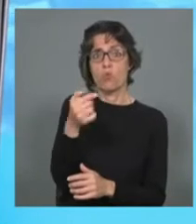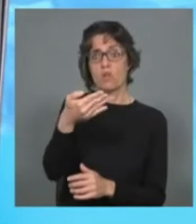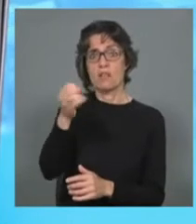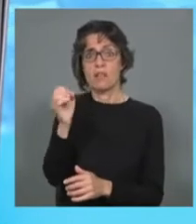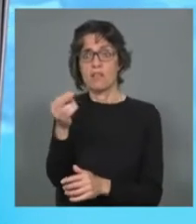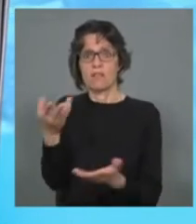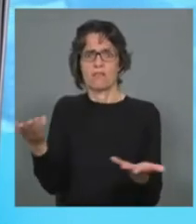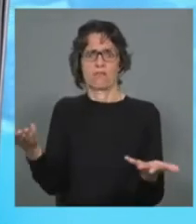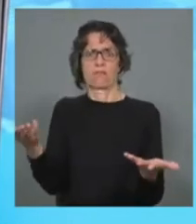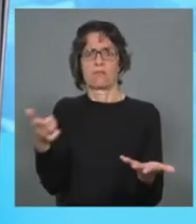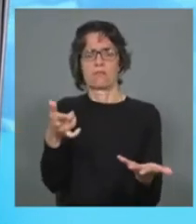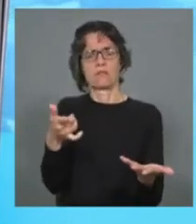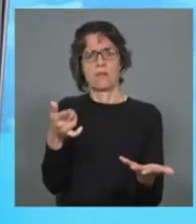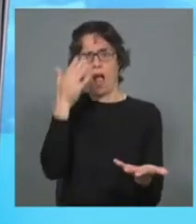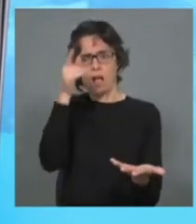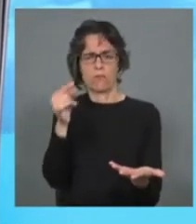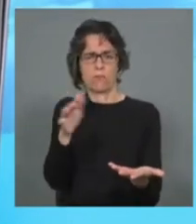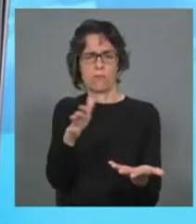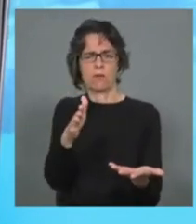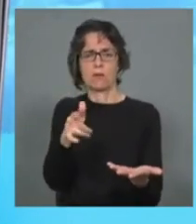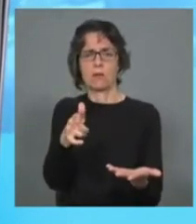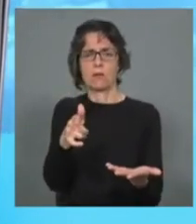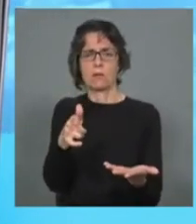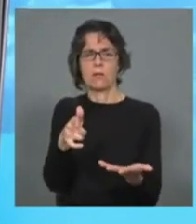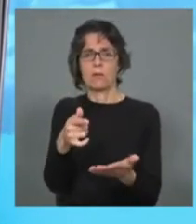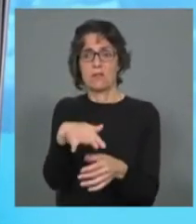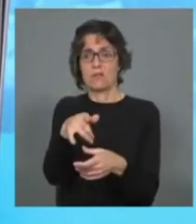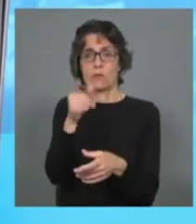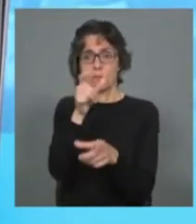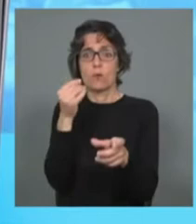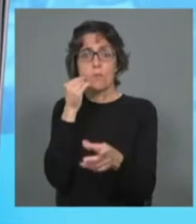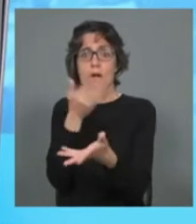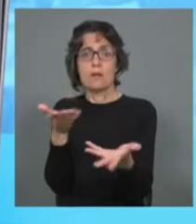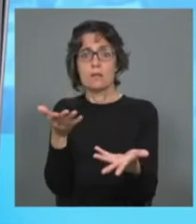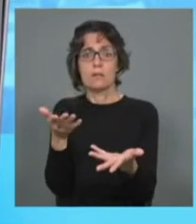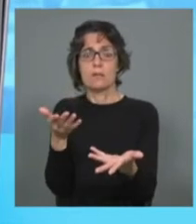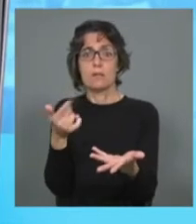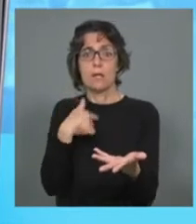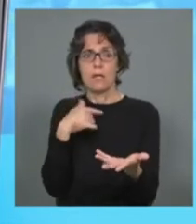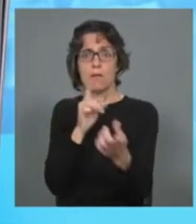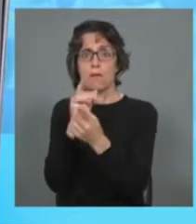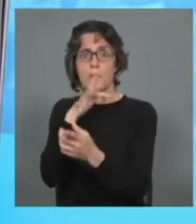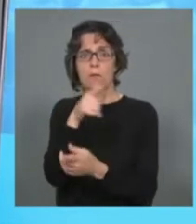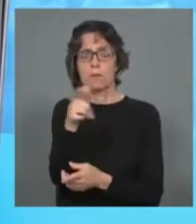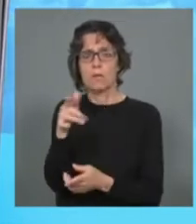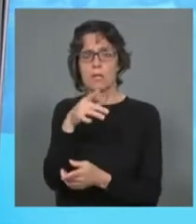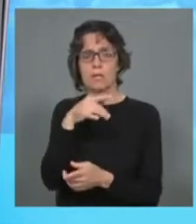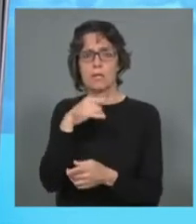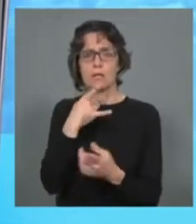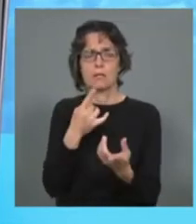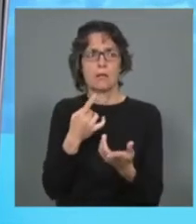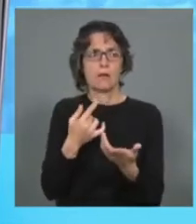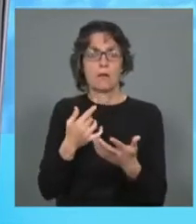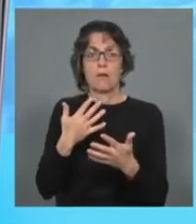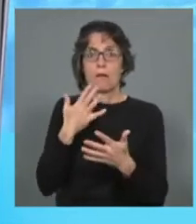é esta a situação das pessoas, portanto as pessoas não têm, estive com famílias que me diziam que estão a fazer tudo para não ficar doentes,